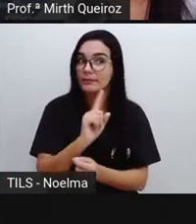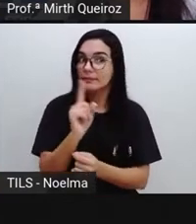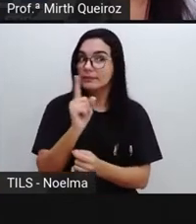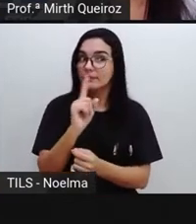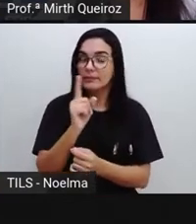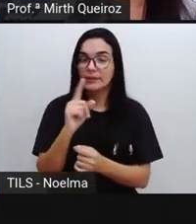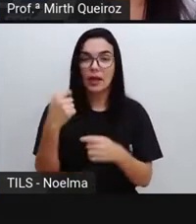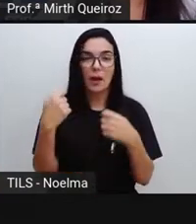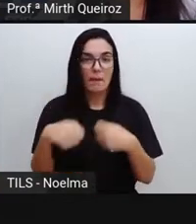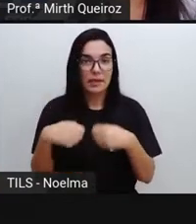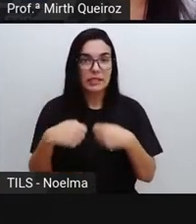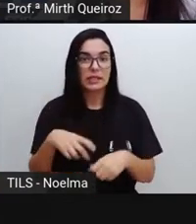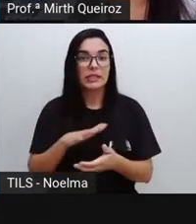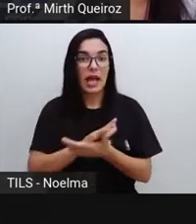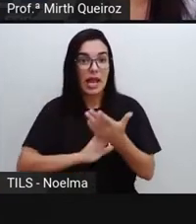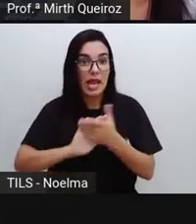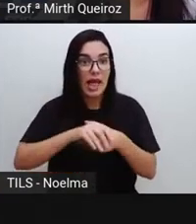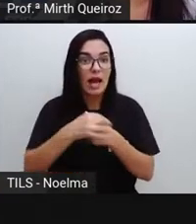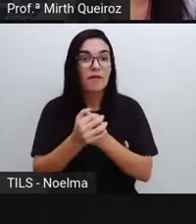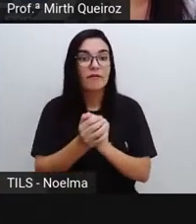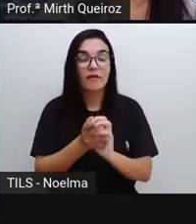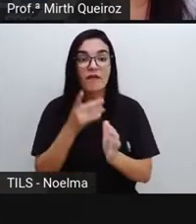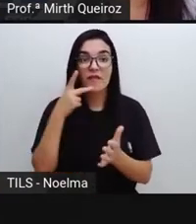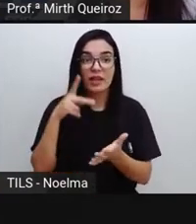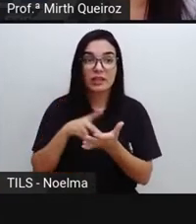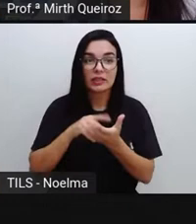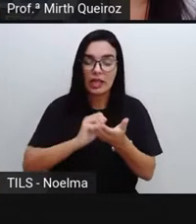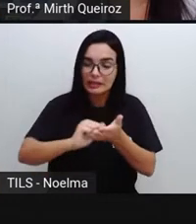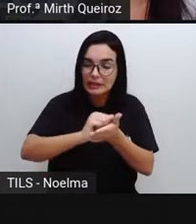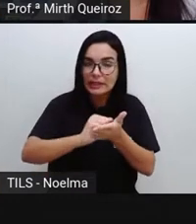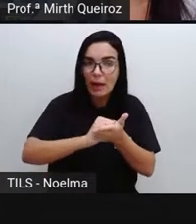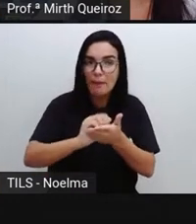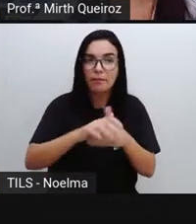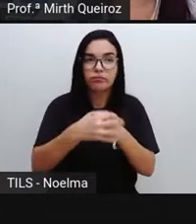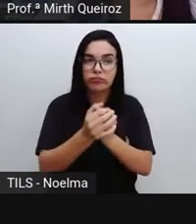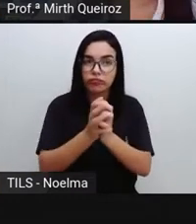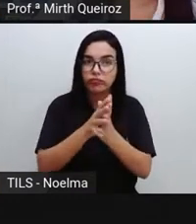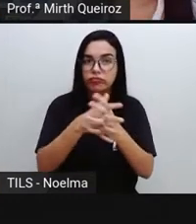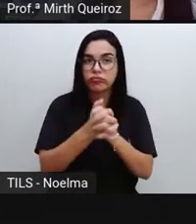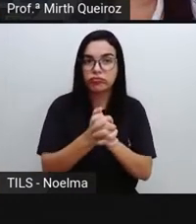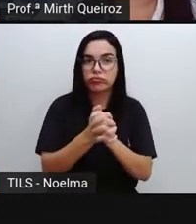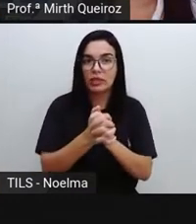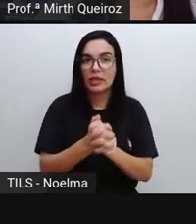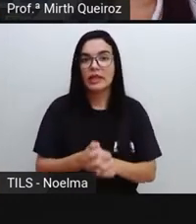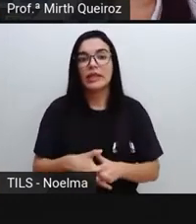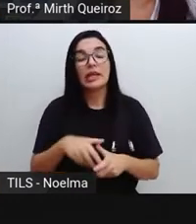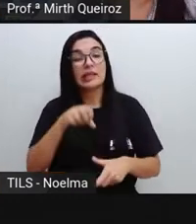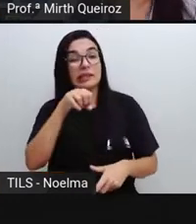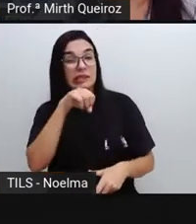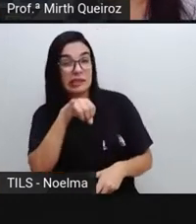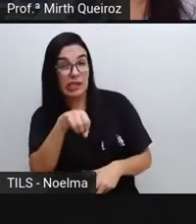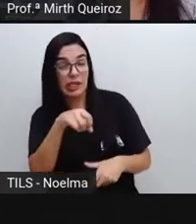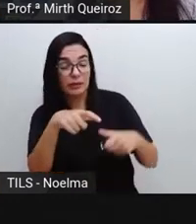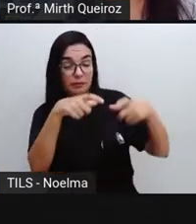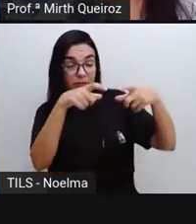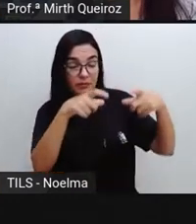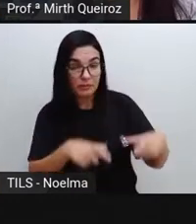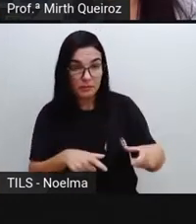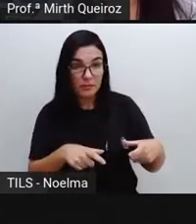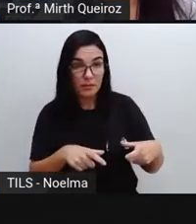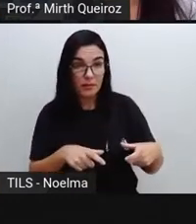de verdade, né? Utilizando sabão, né? E caso a gente esteja em um espaço